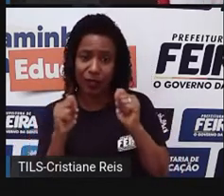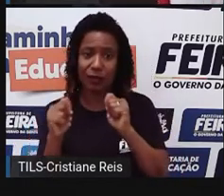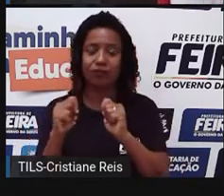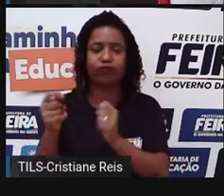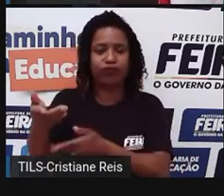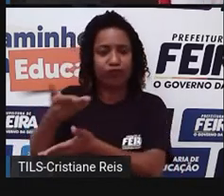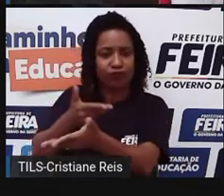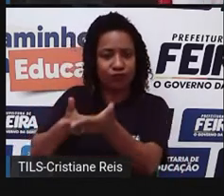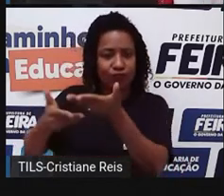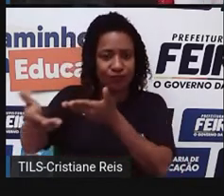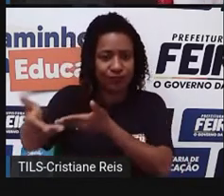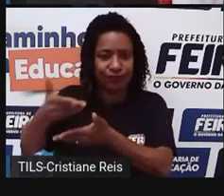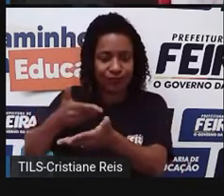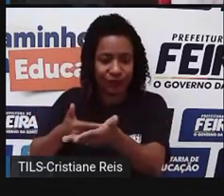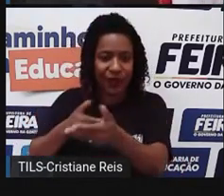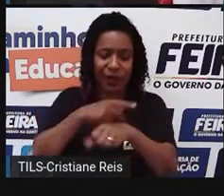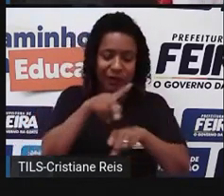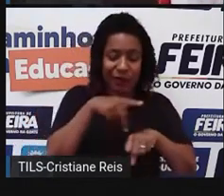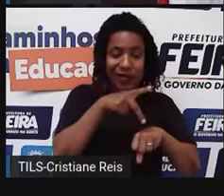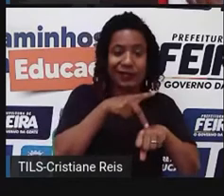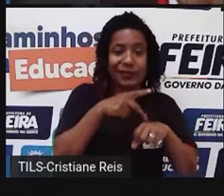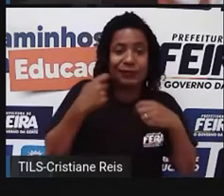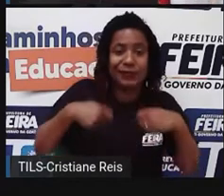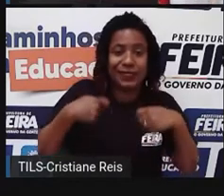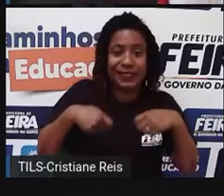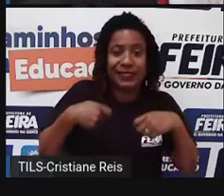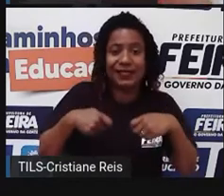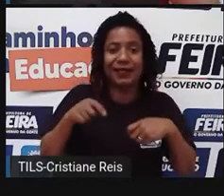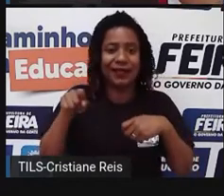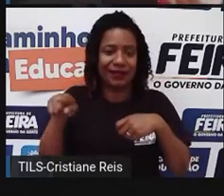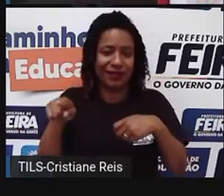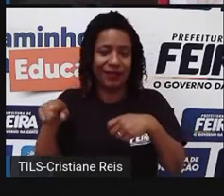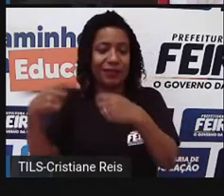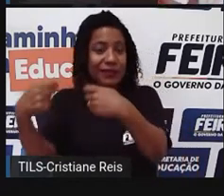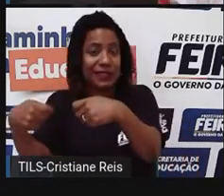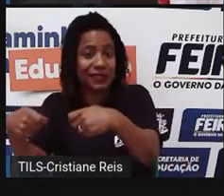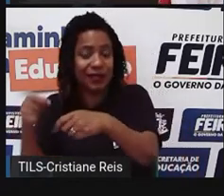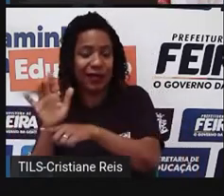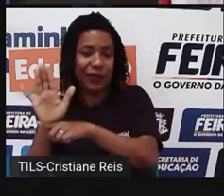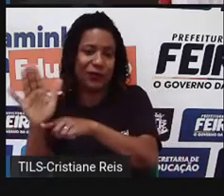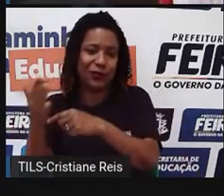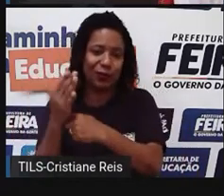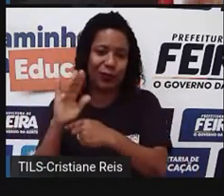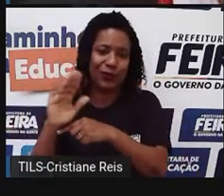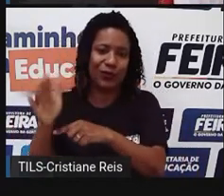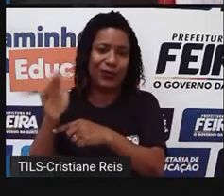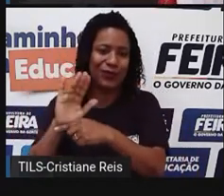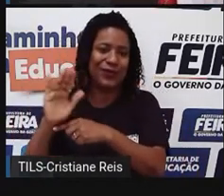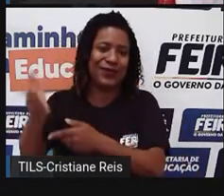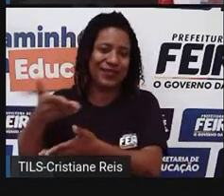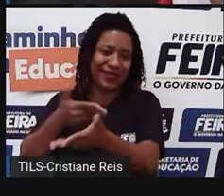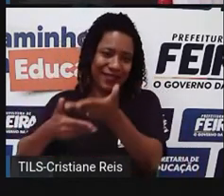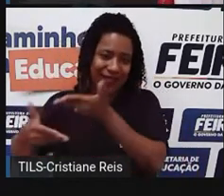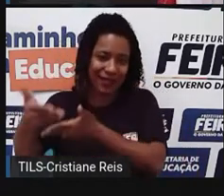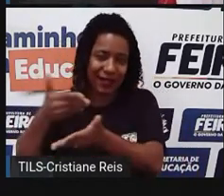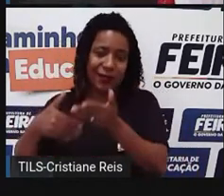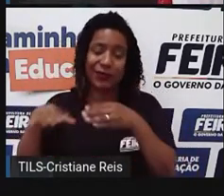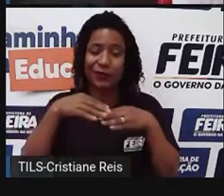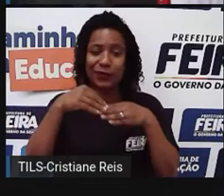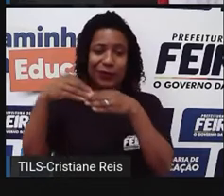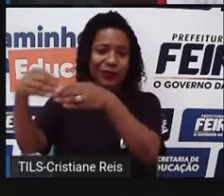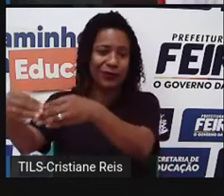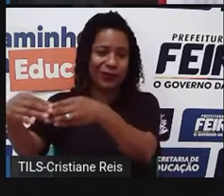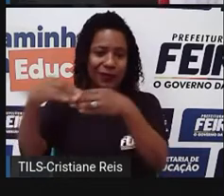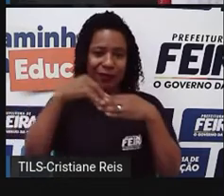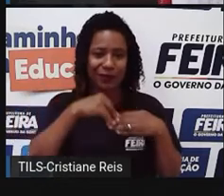porque não produz tudo, não tem todos os tipos de materiais, e a gente precisa estar tendo essas trocas através das importações e das